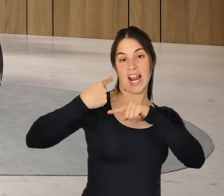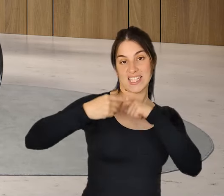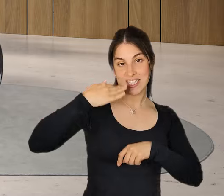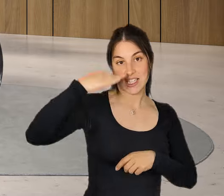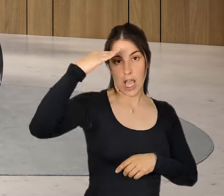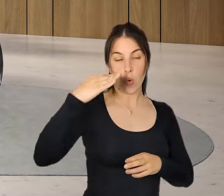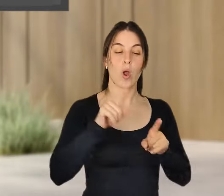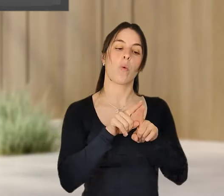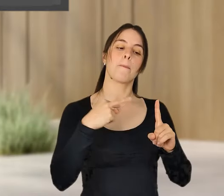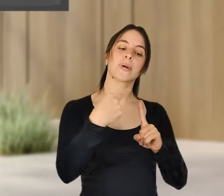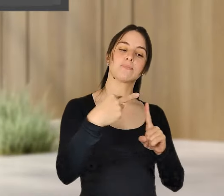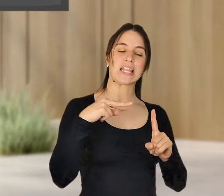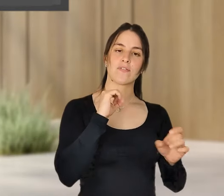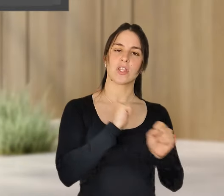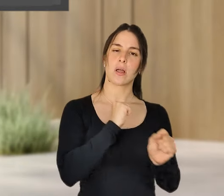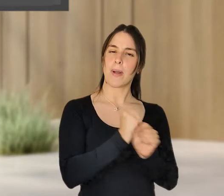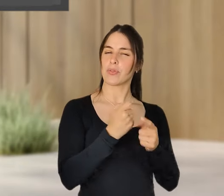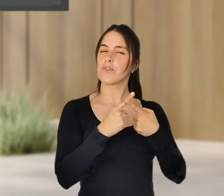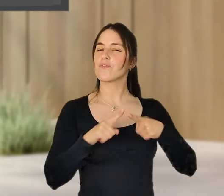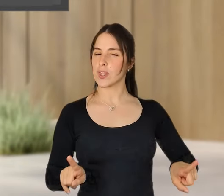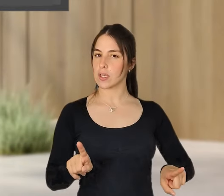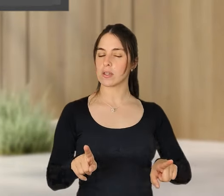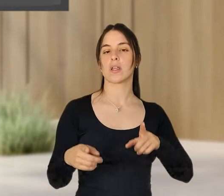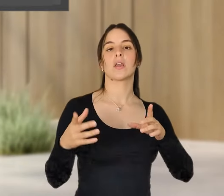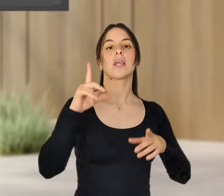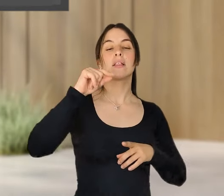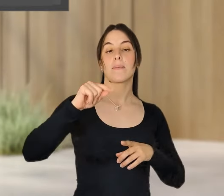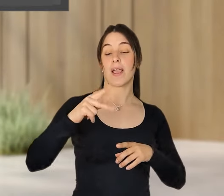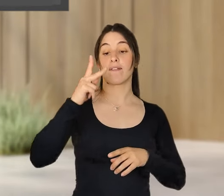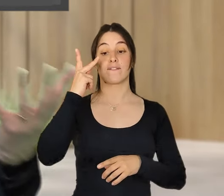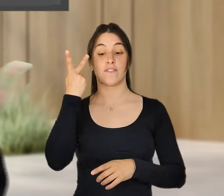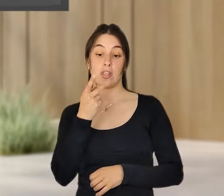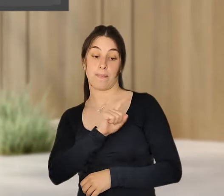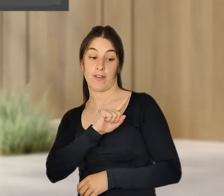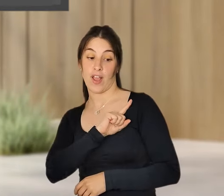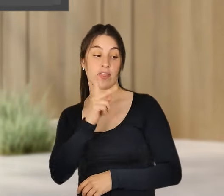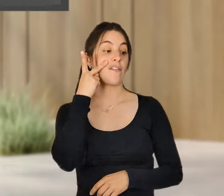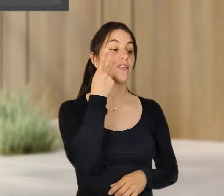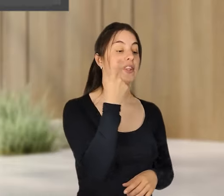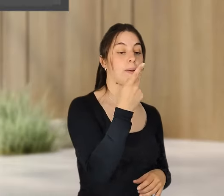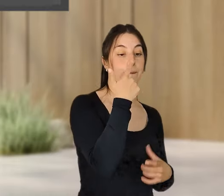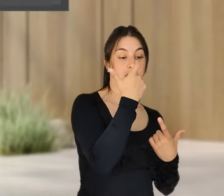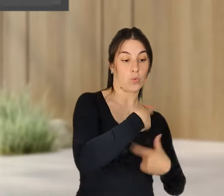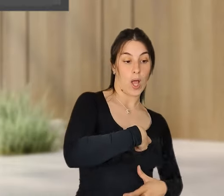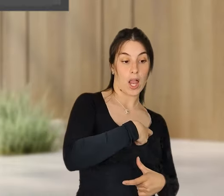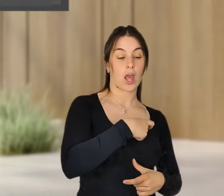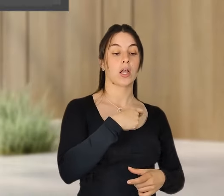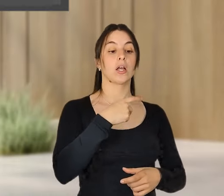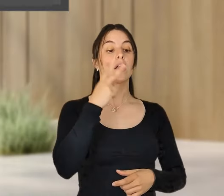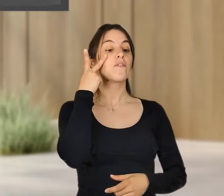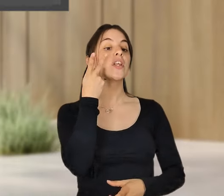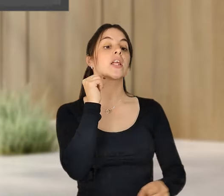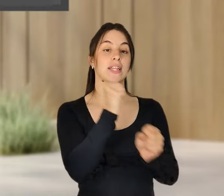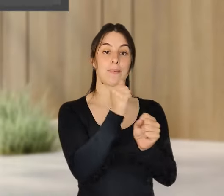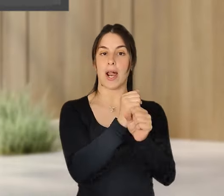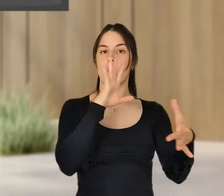sobre o trabalho e sobre a conciliação da vida privada, da vida pessoal com o trabalho, e isso eu acho que está muito